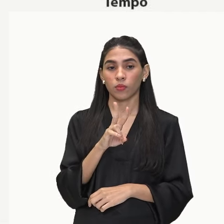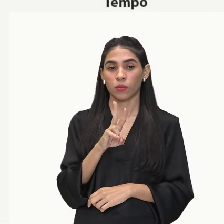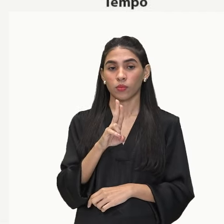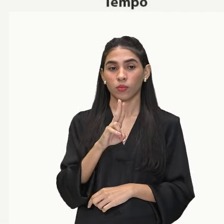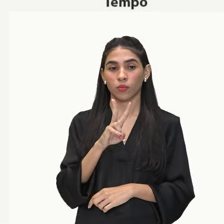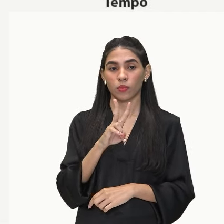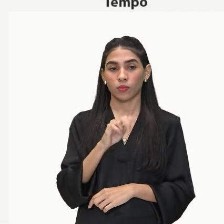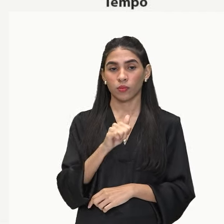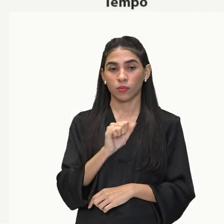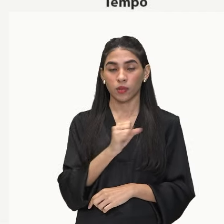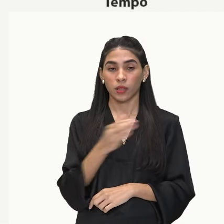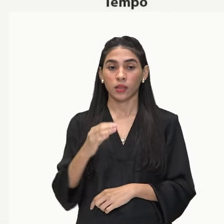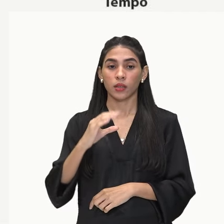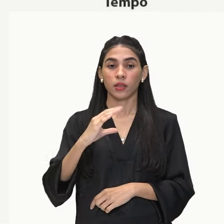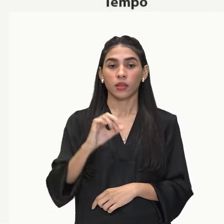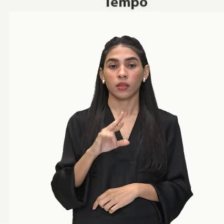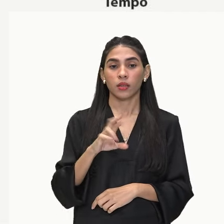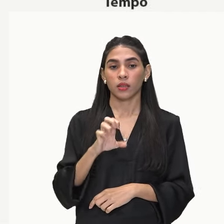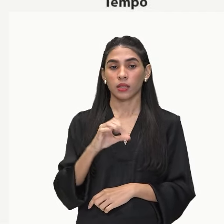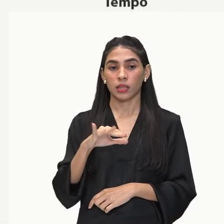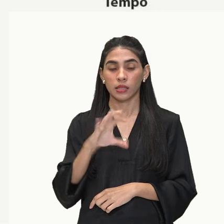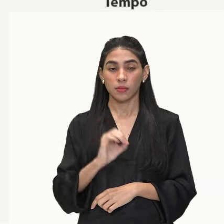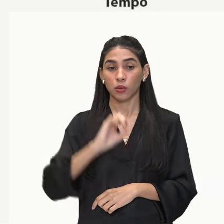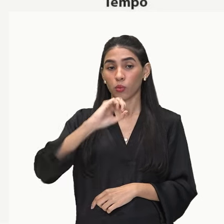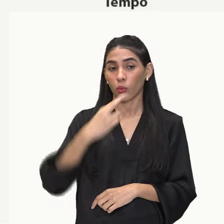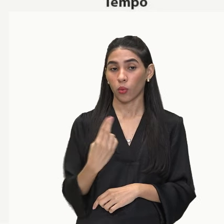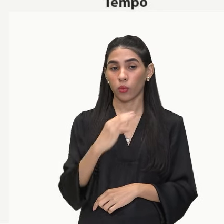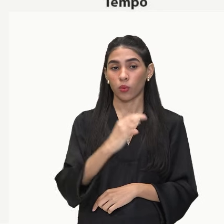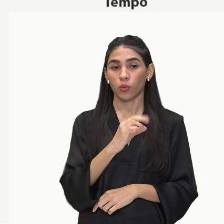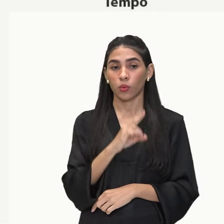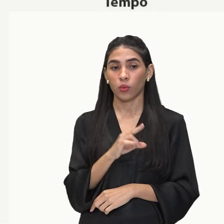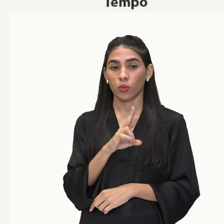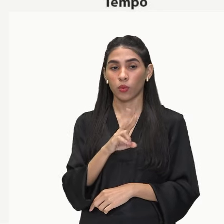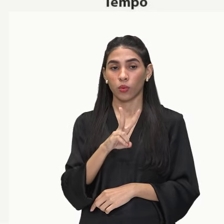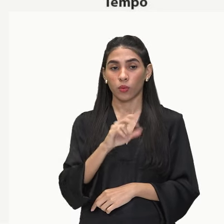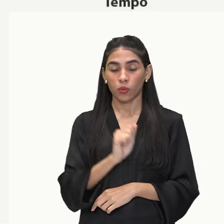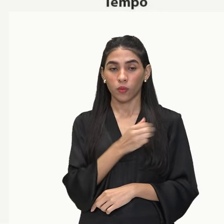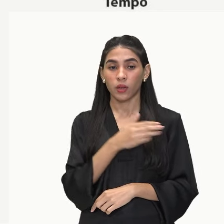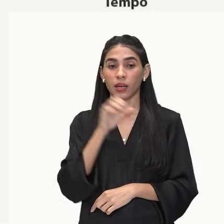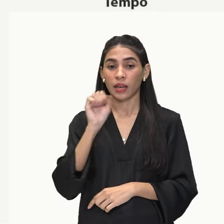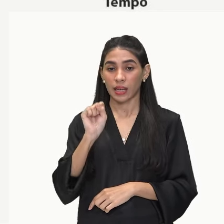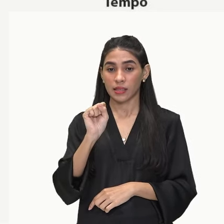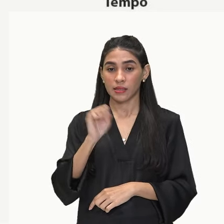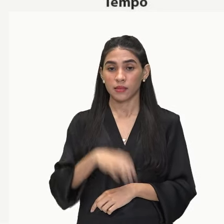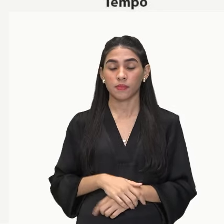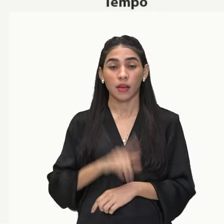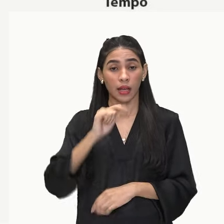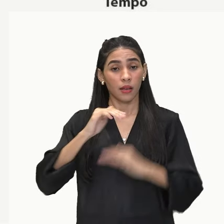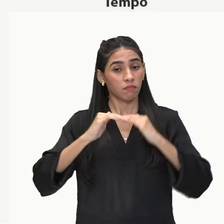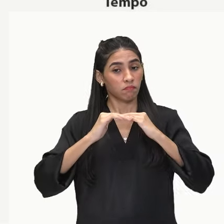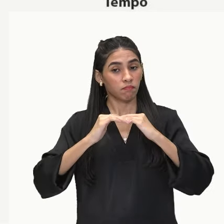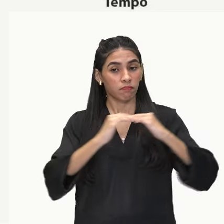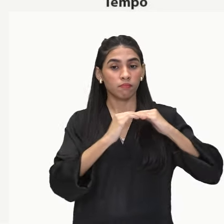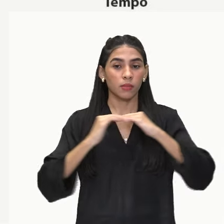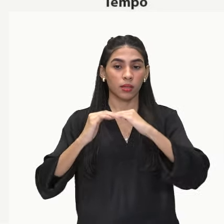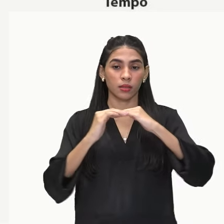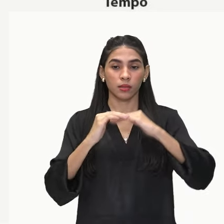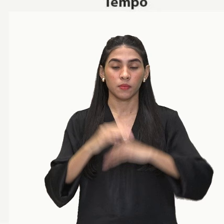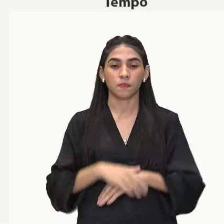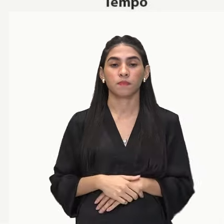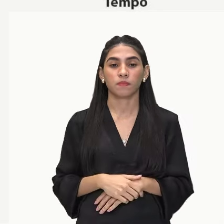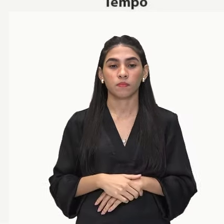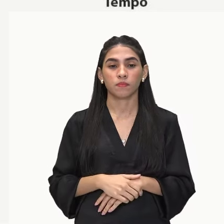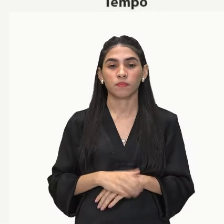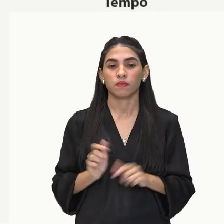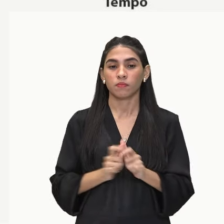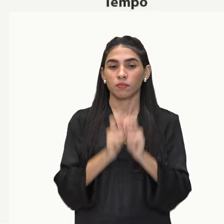A curva S é o crescimento populacional que a gente considera padrão, que ela é esperada para a